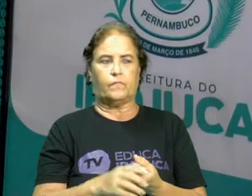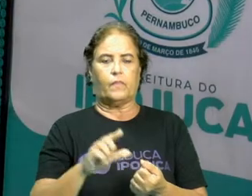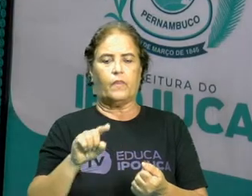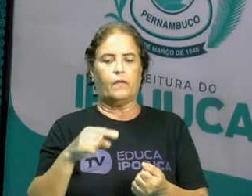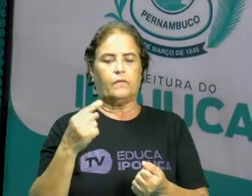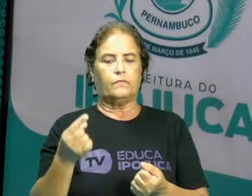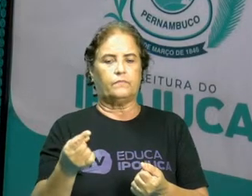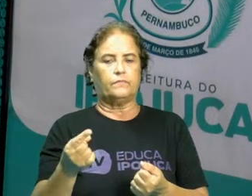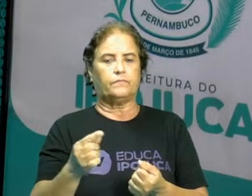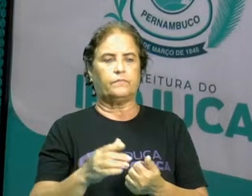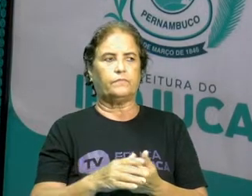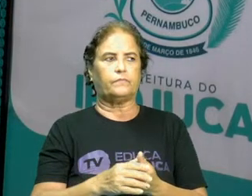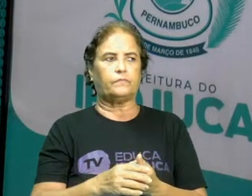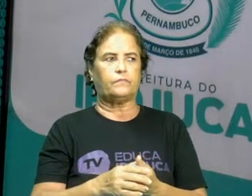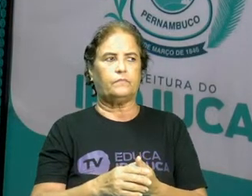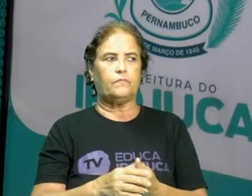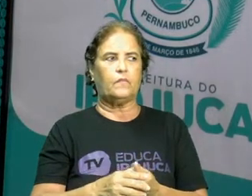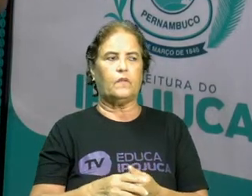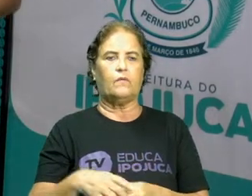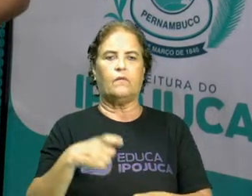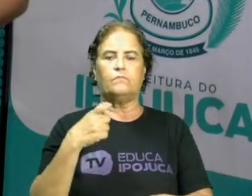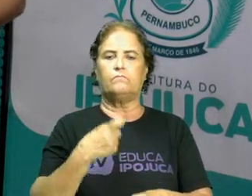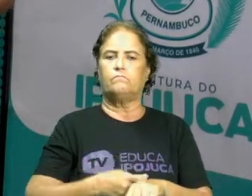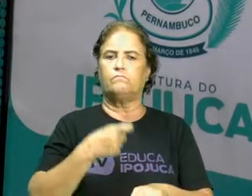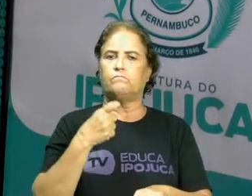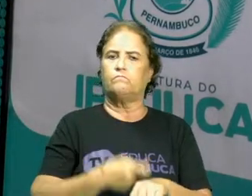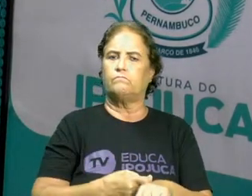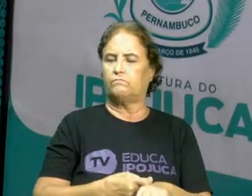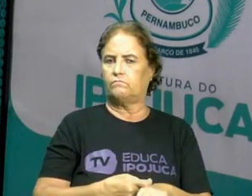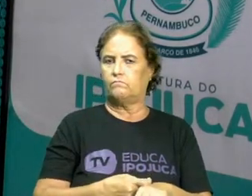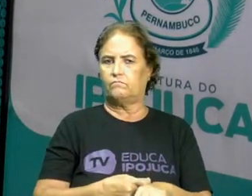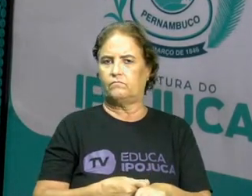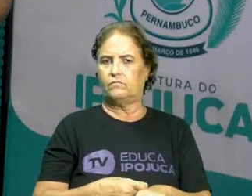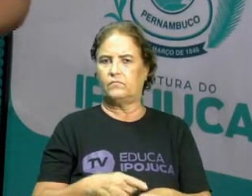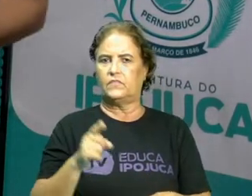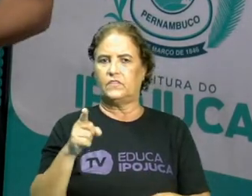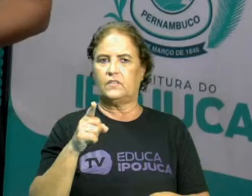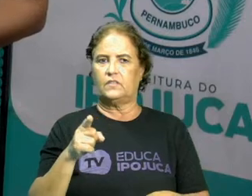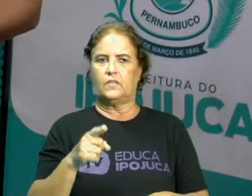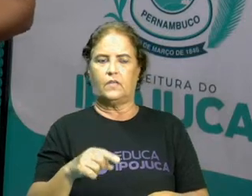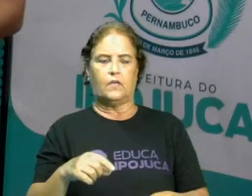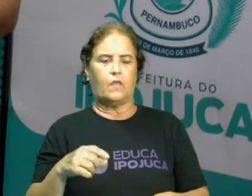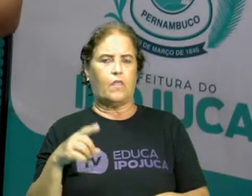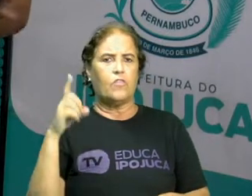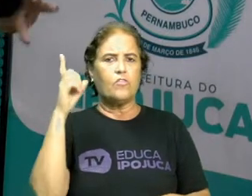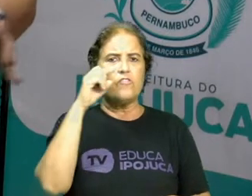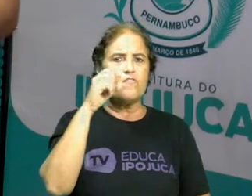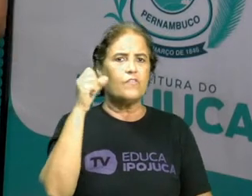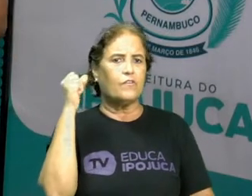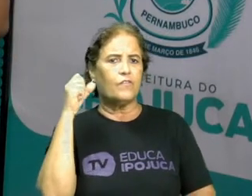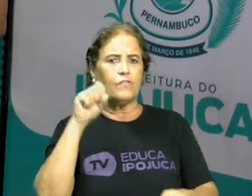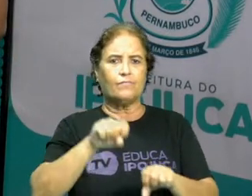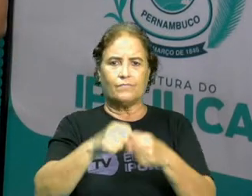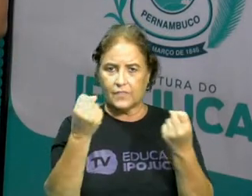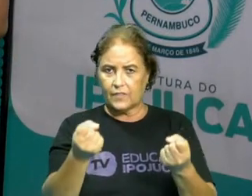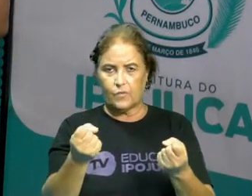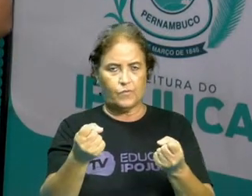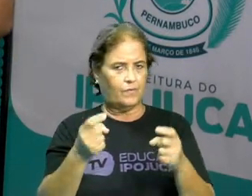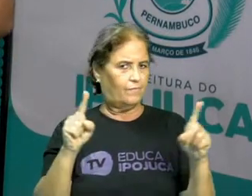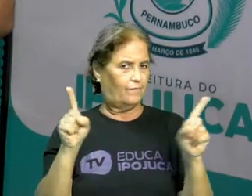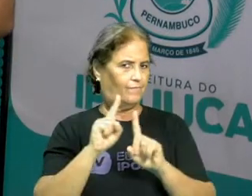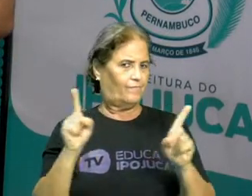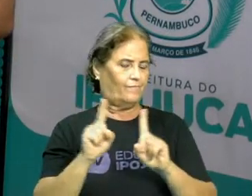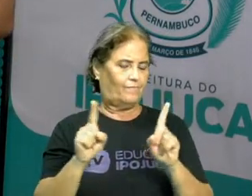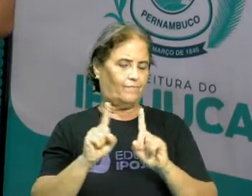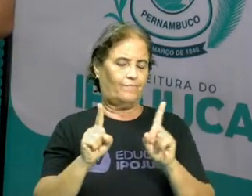outro que a gente fala muito é sobre dureza. Ah, dureza eu o que é, aquele negócio que é difícil de quebrar. Não, gente, tem nada a uma coisa com a outra. Tá?